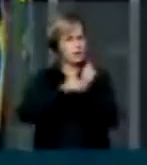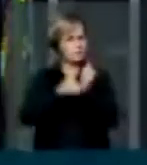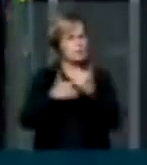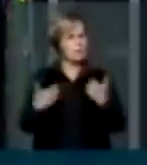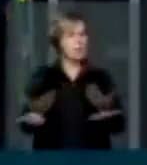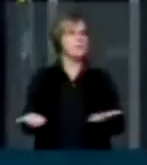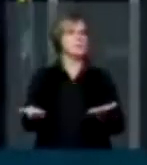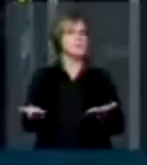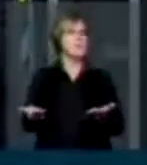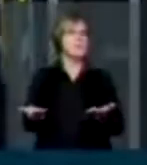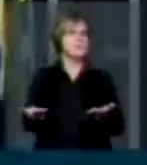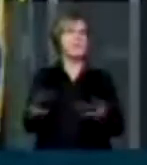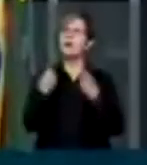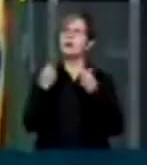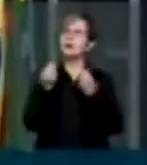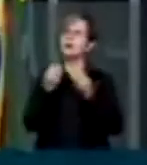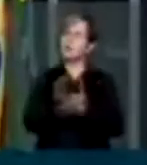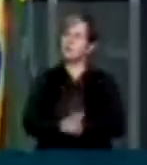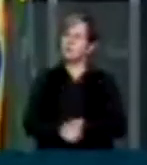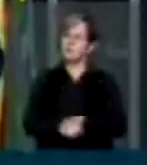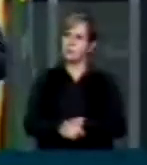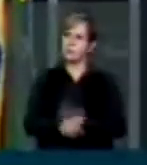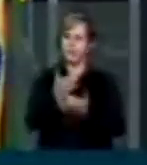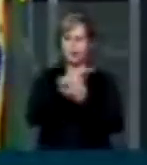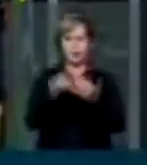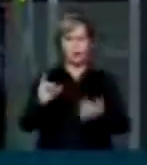posição diante de fatos importantes para a nação?